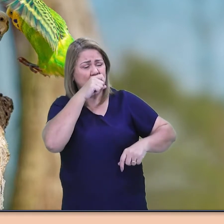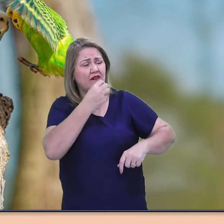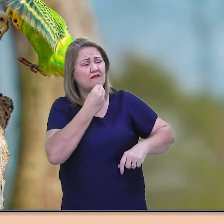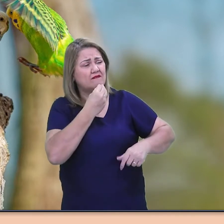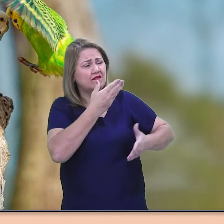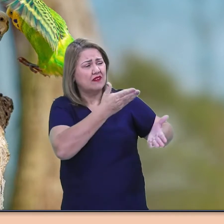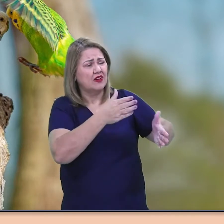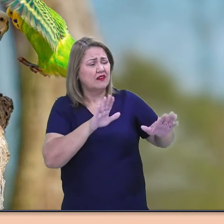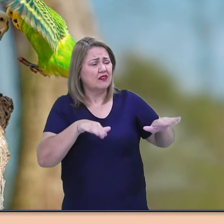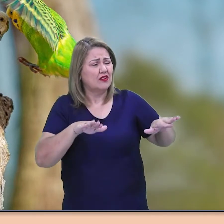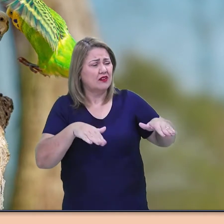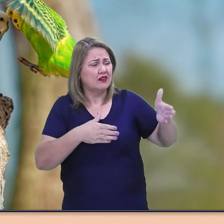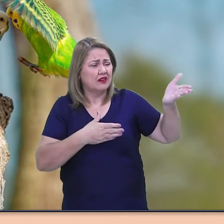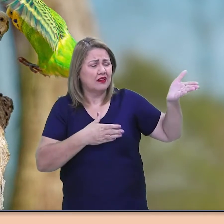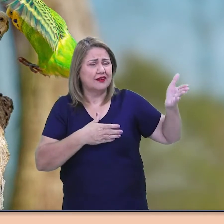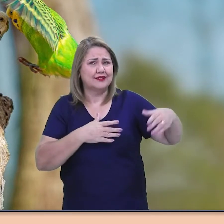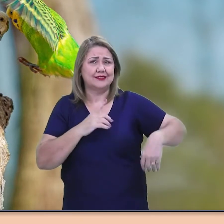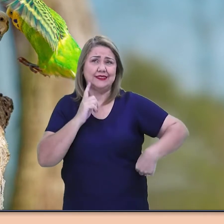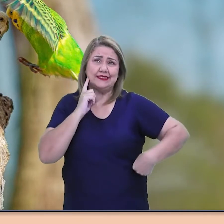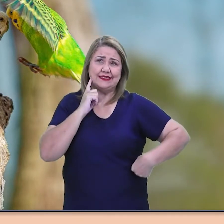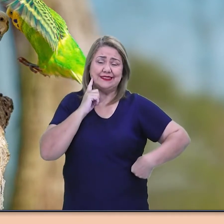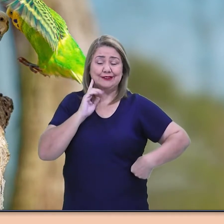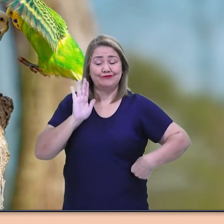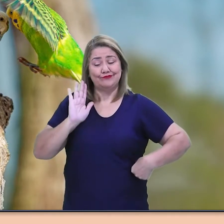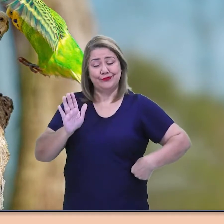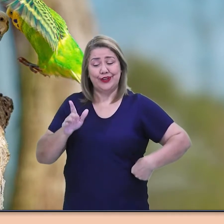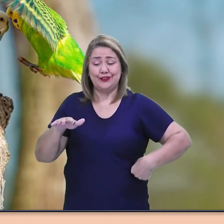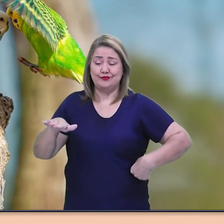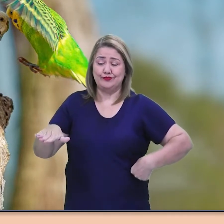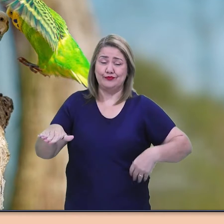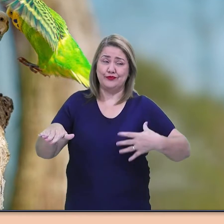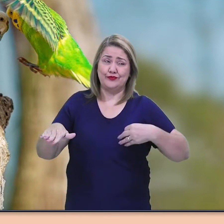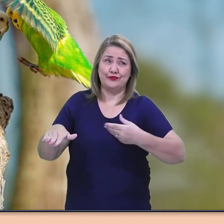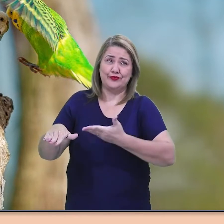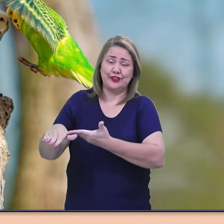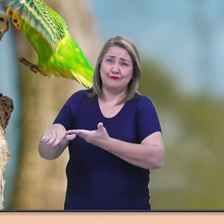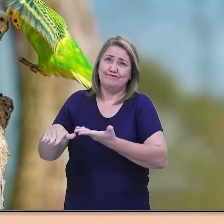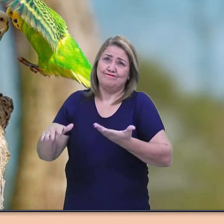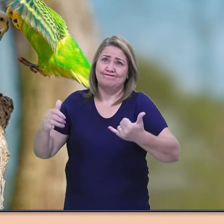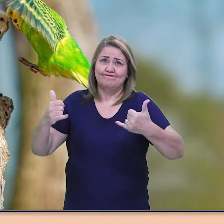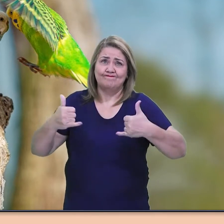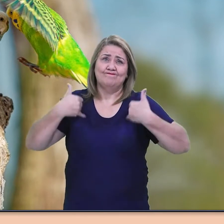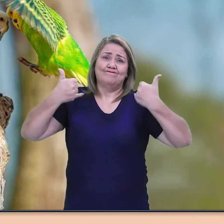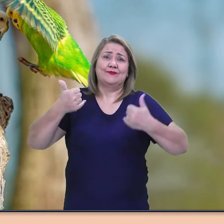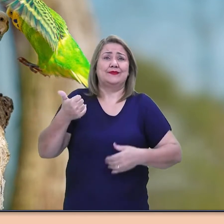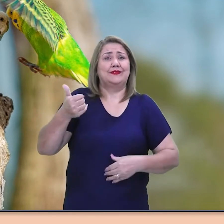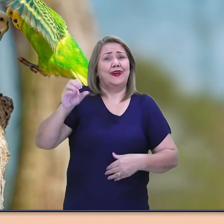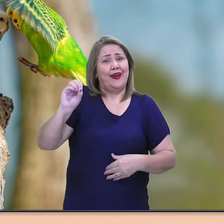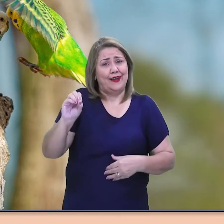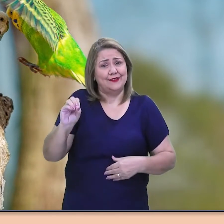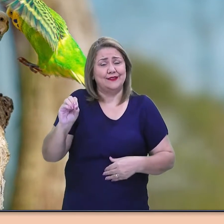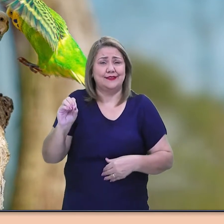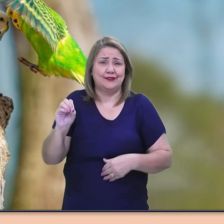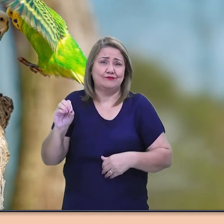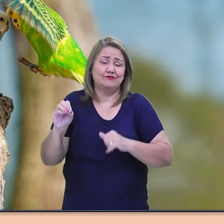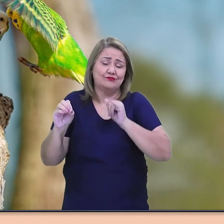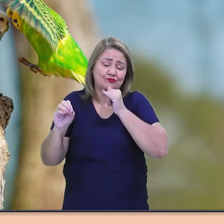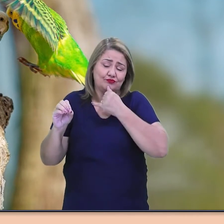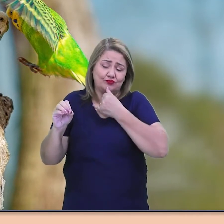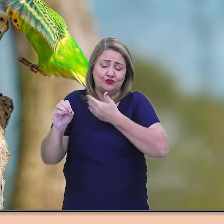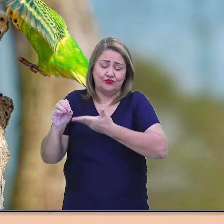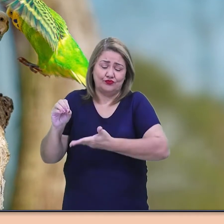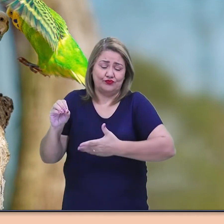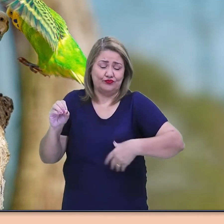Mas aquele dia assentava o janjão a sua primeira dezena tristonha de anos, e, pois,